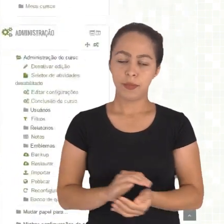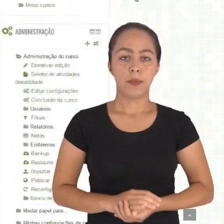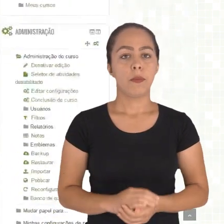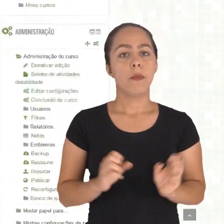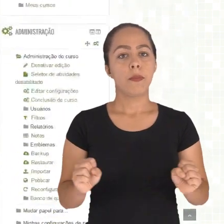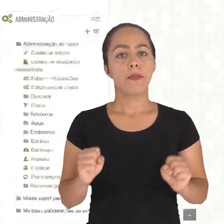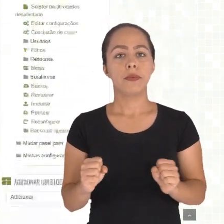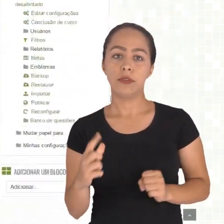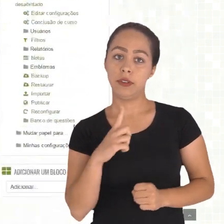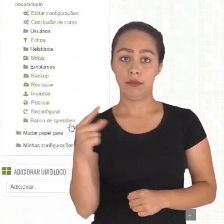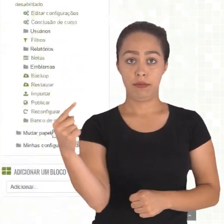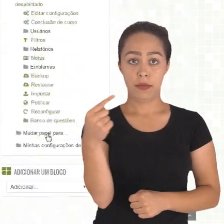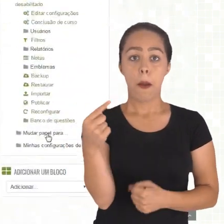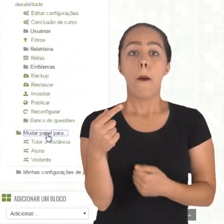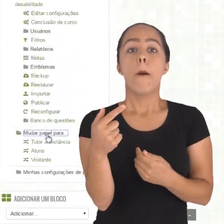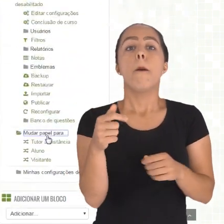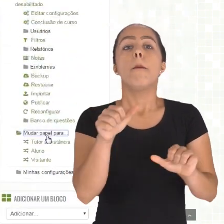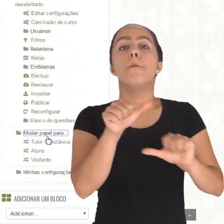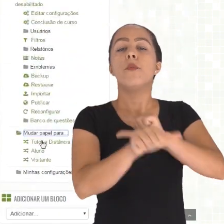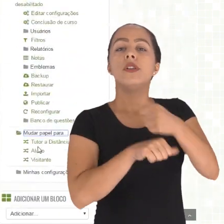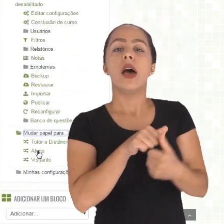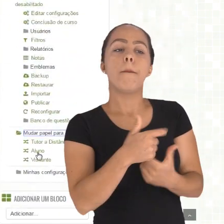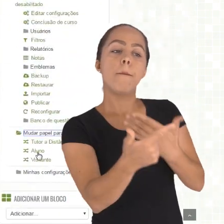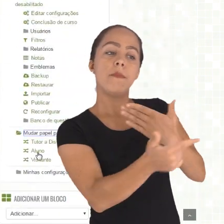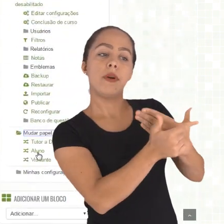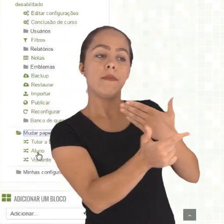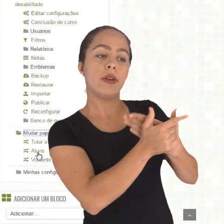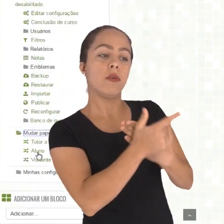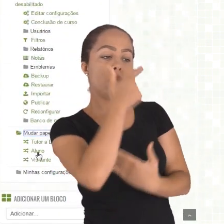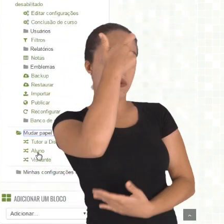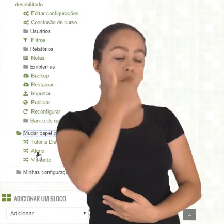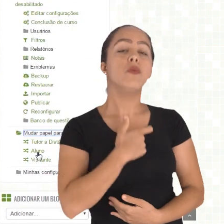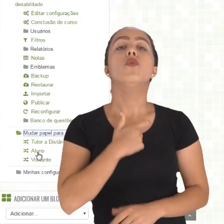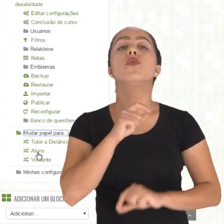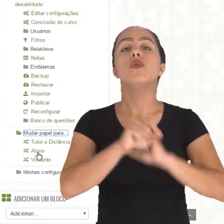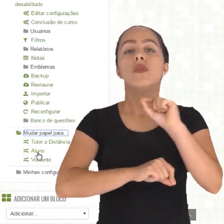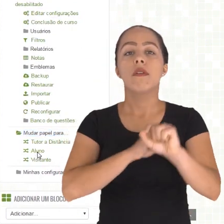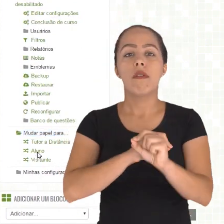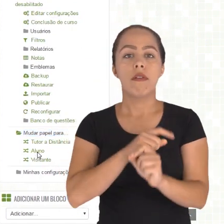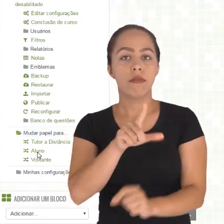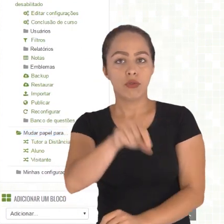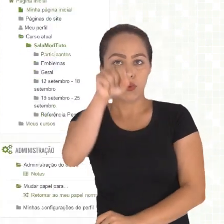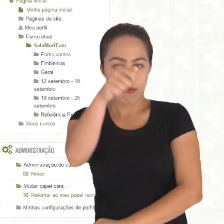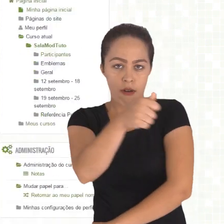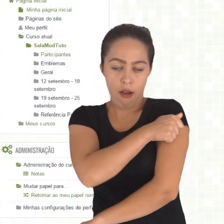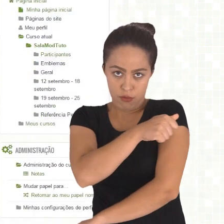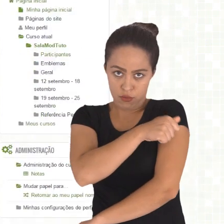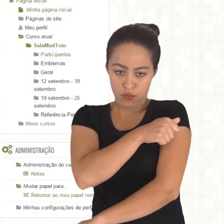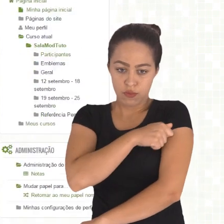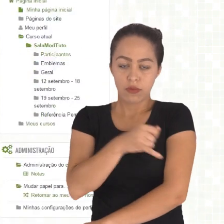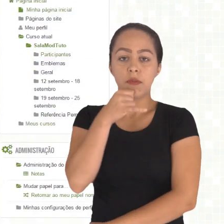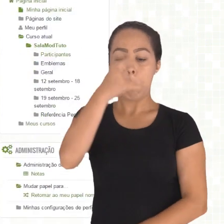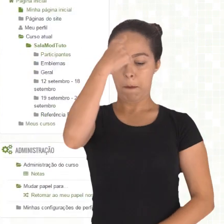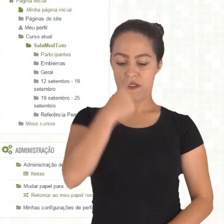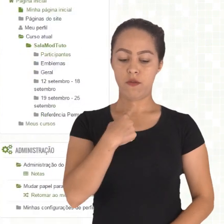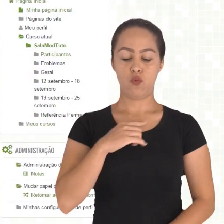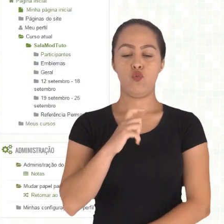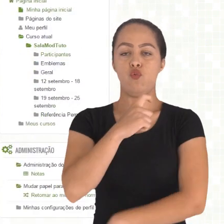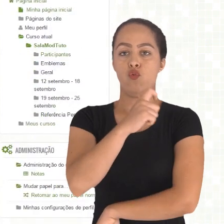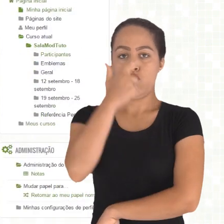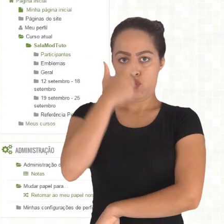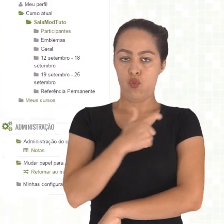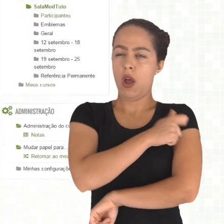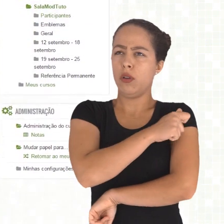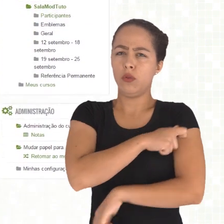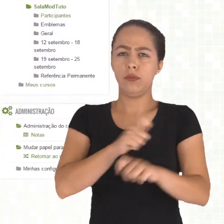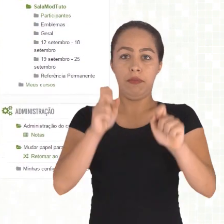também. Basta clicar em mudar papel para. Você escolhe a opção aluno e você vai visualizar